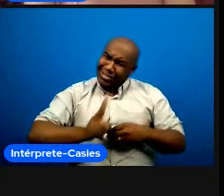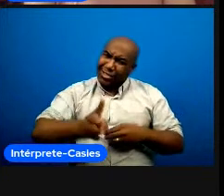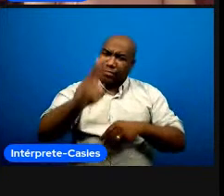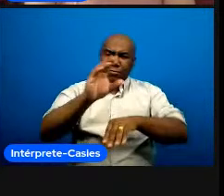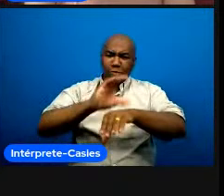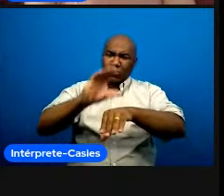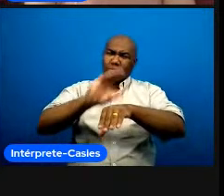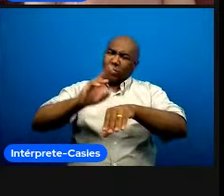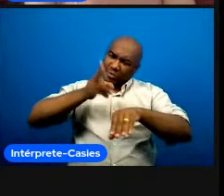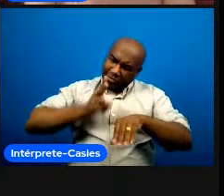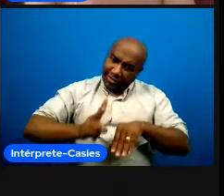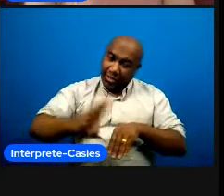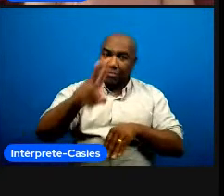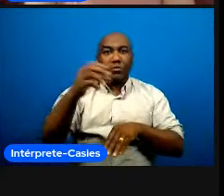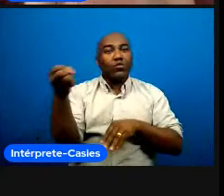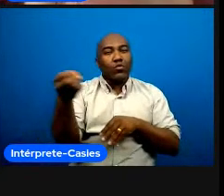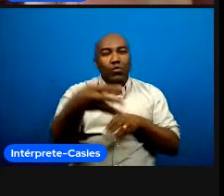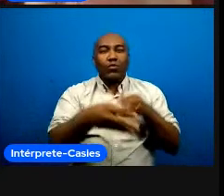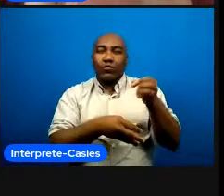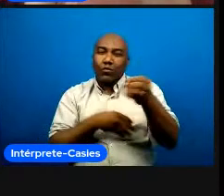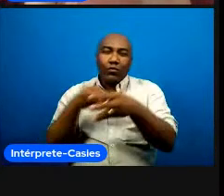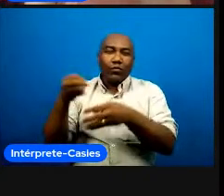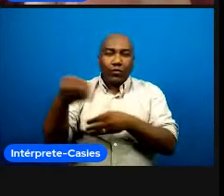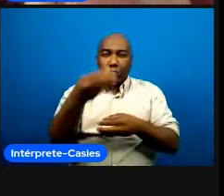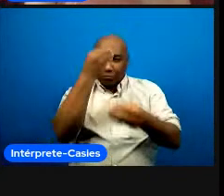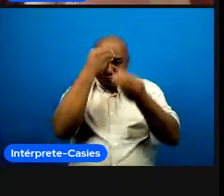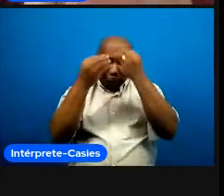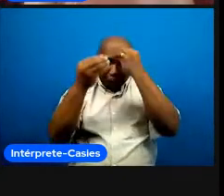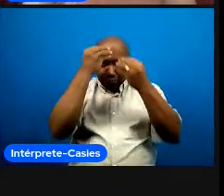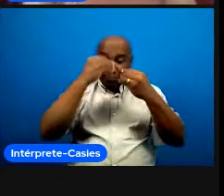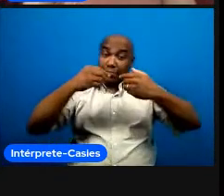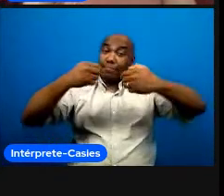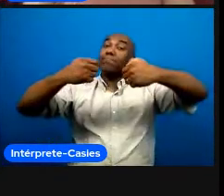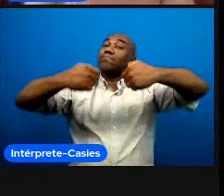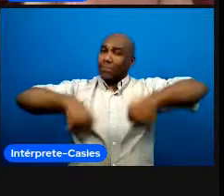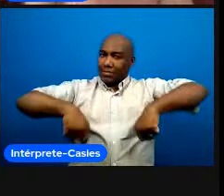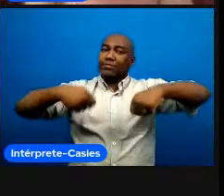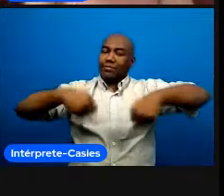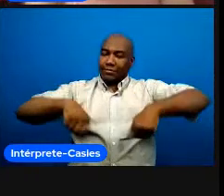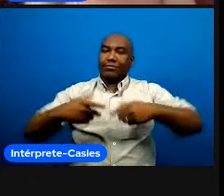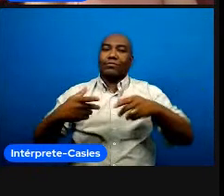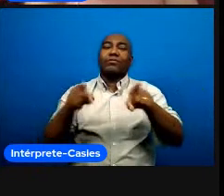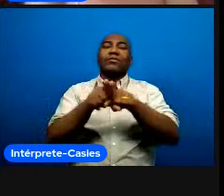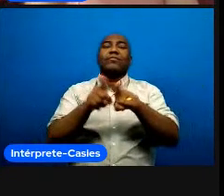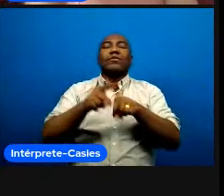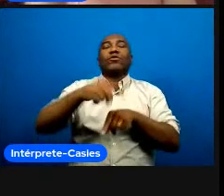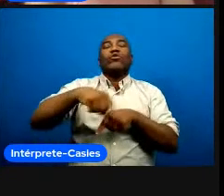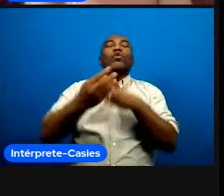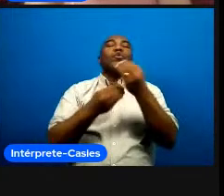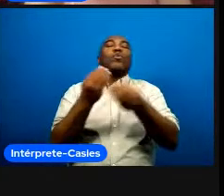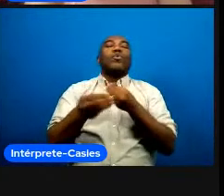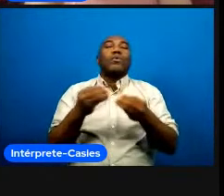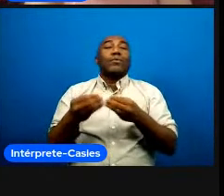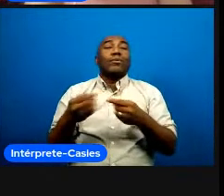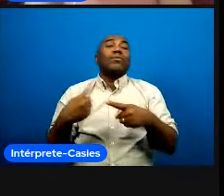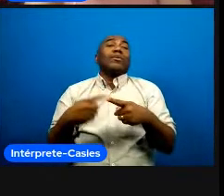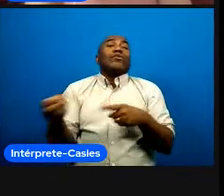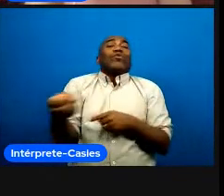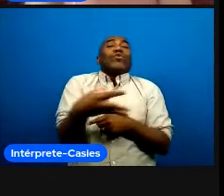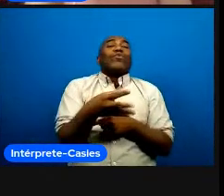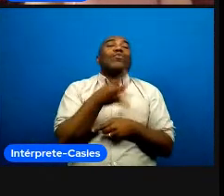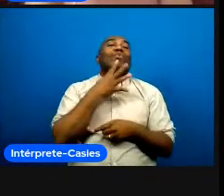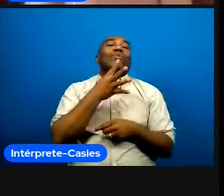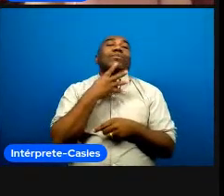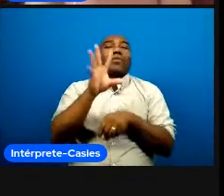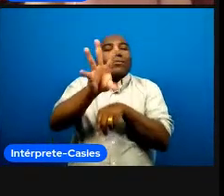formação a gente vai estabelecendo diferentes conhecimentos né esses conhecimentos estão organizados na literatura em três grandes